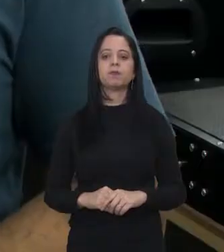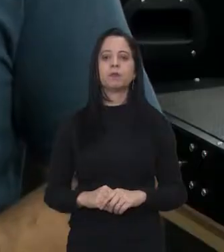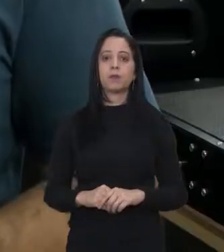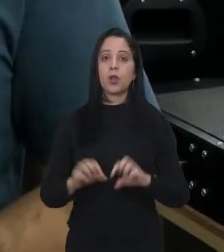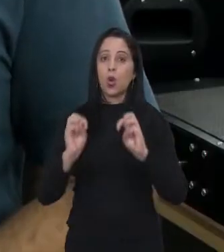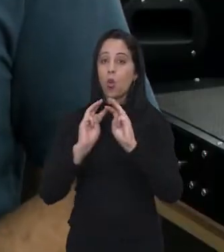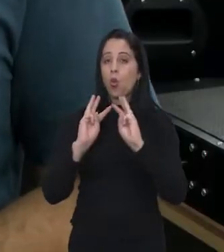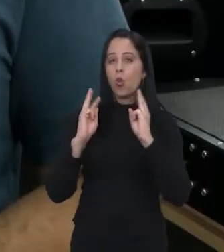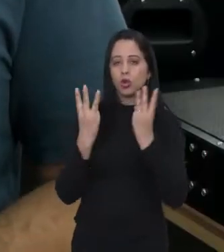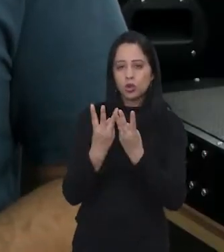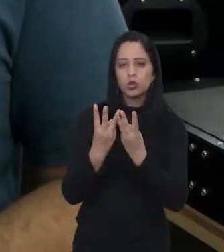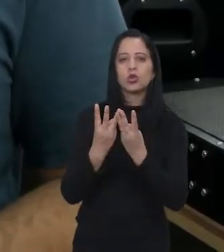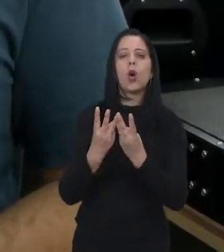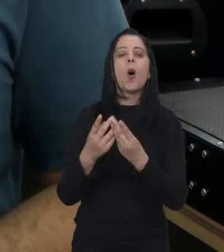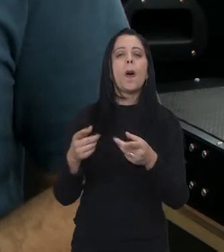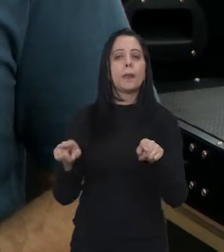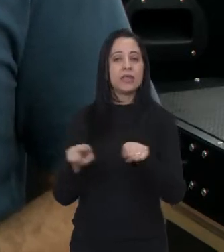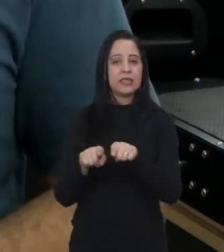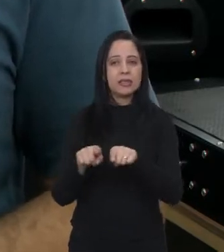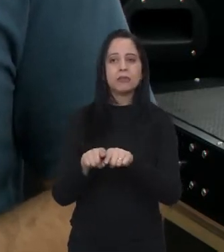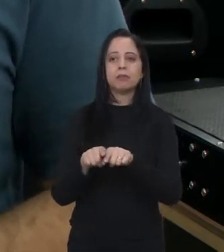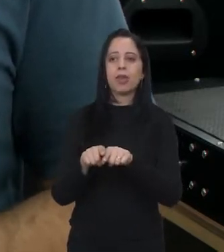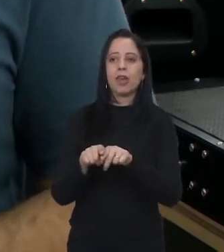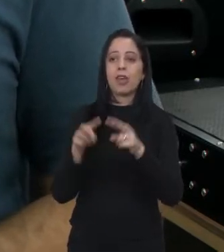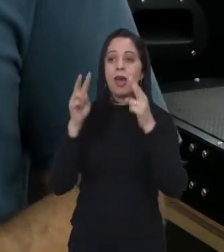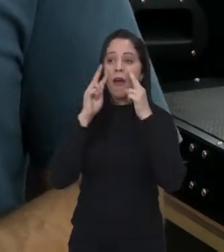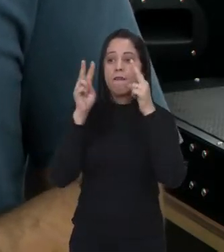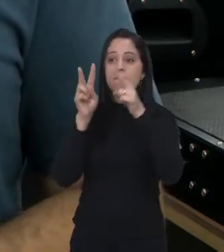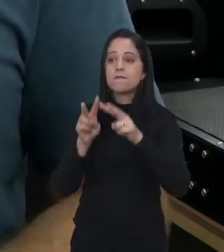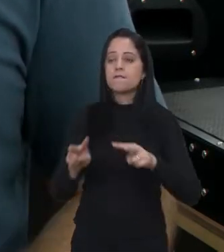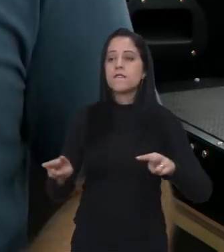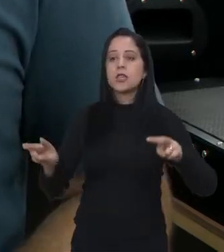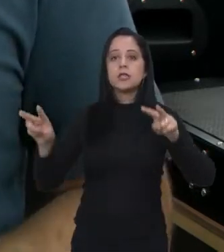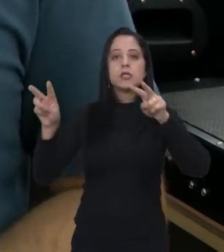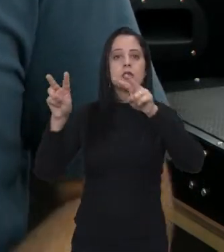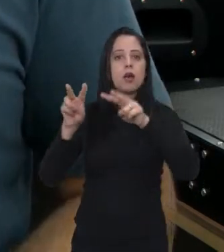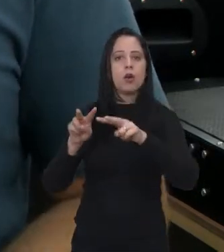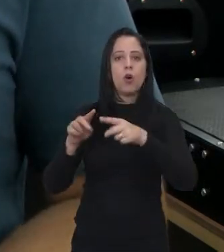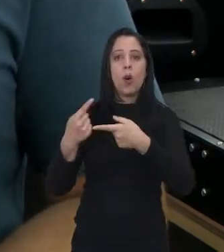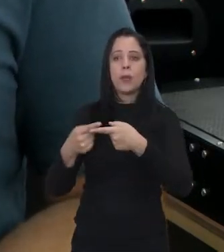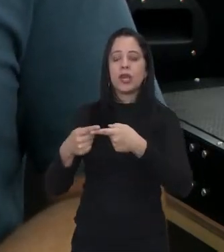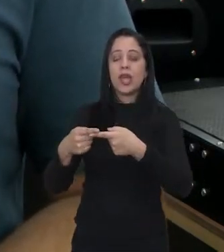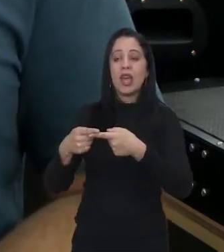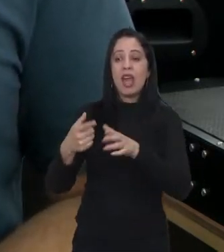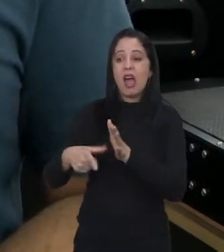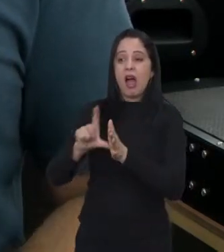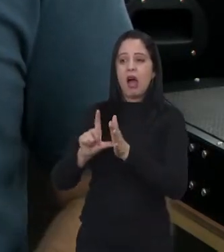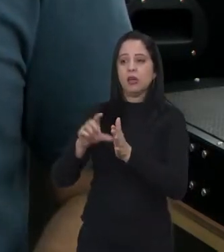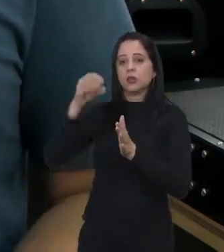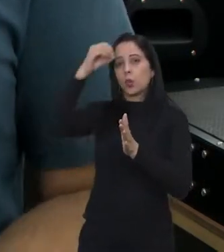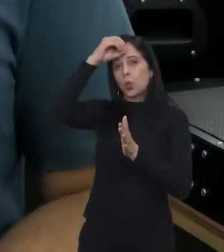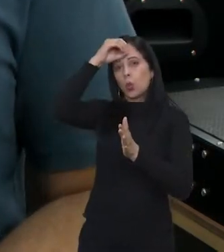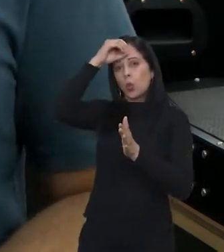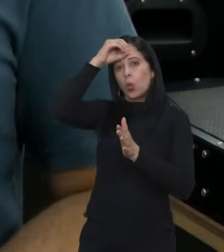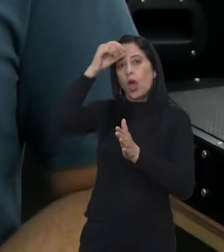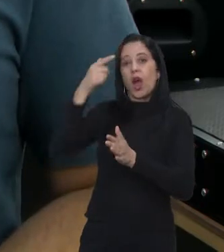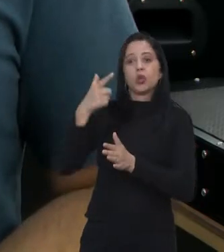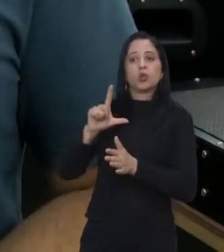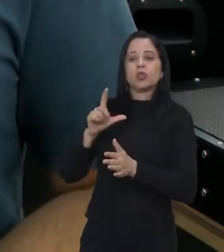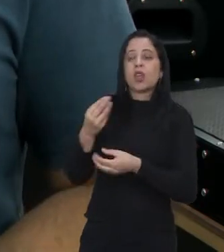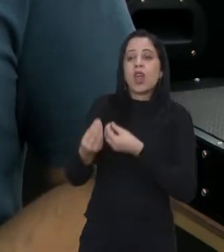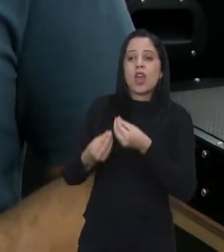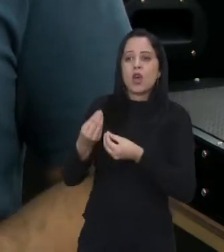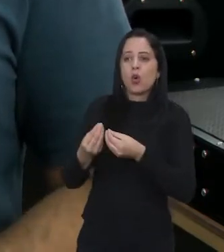O workshop te dá uma visão totalmente ampla do que você não enxergava, de como é ter um negócio.